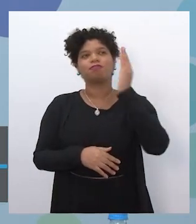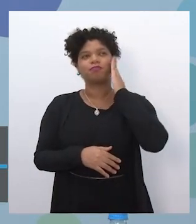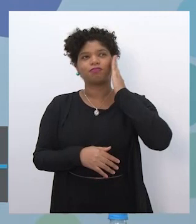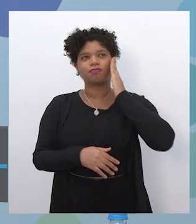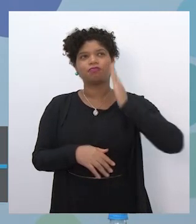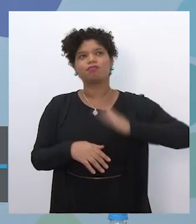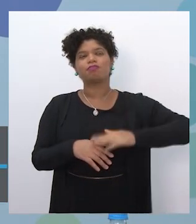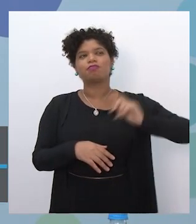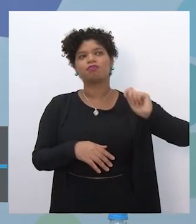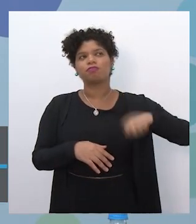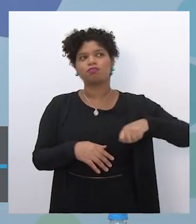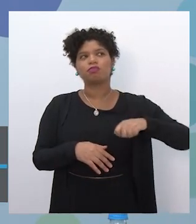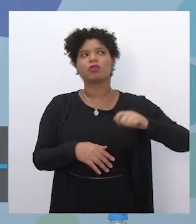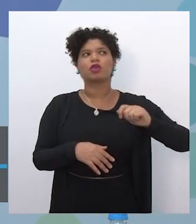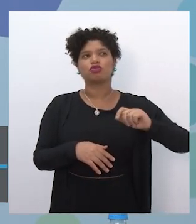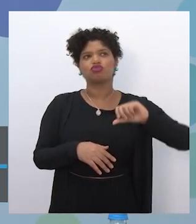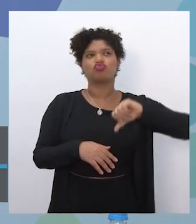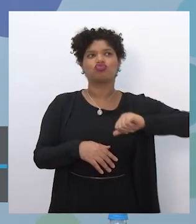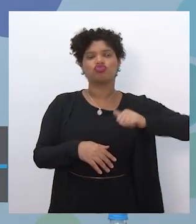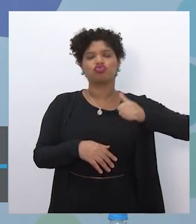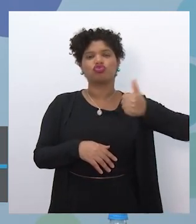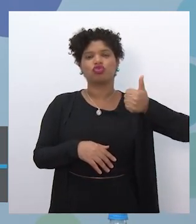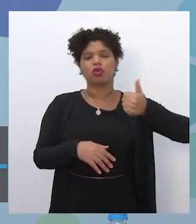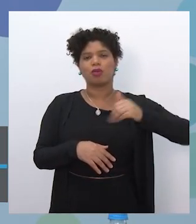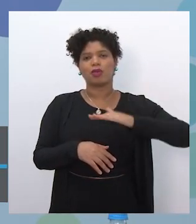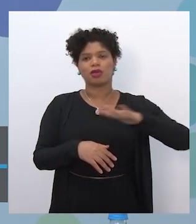recurso para a melhoria do seu próprio espaço.